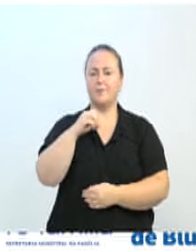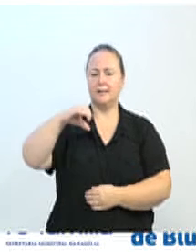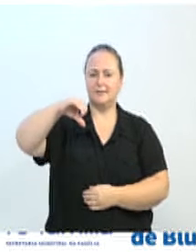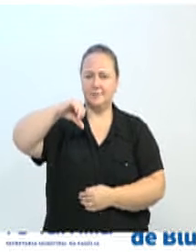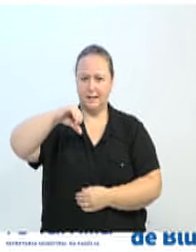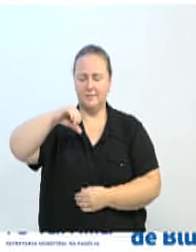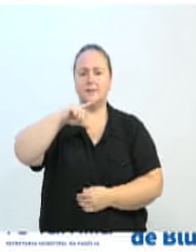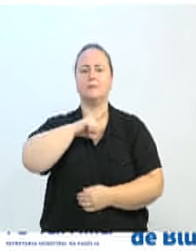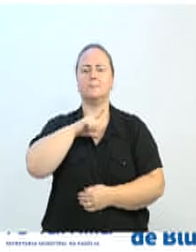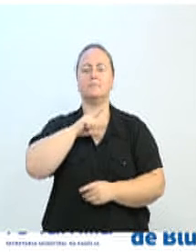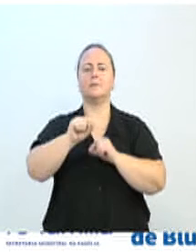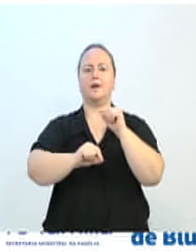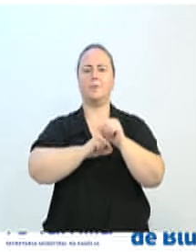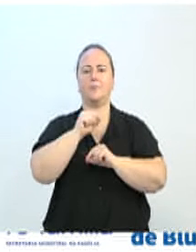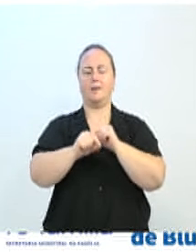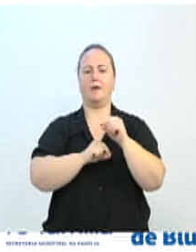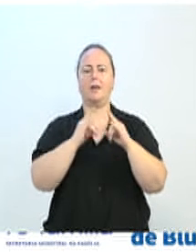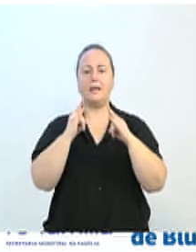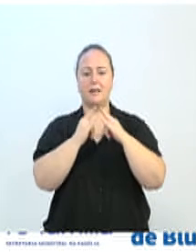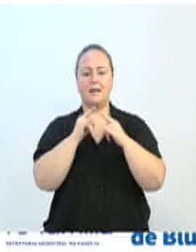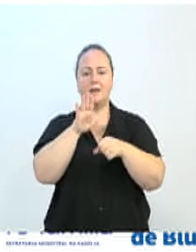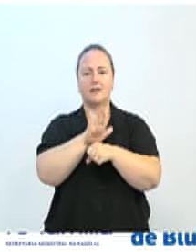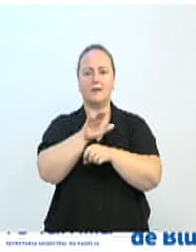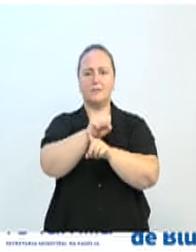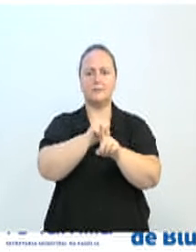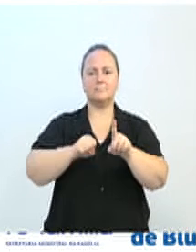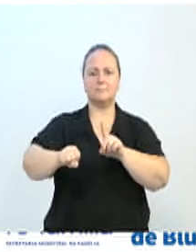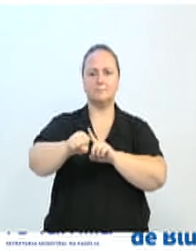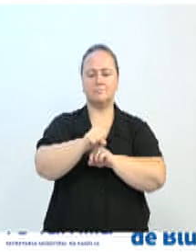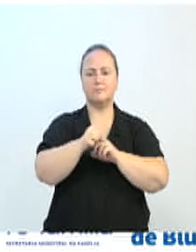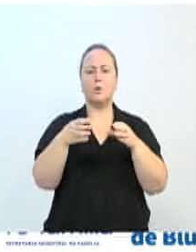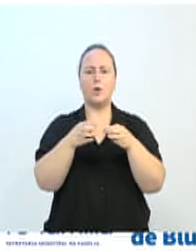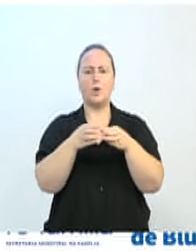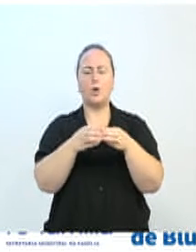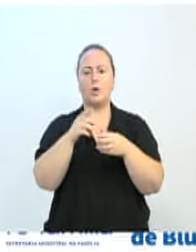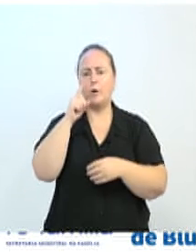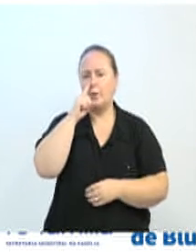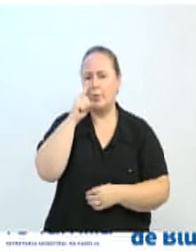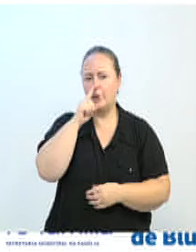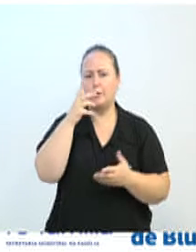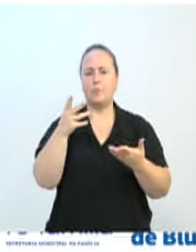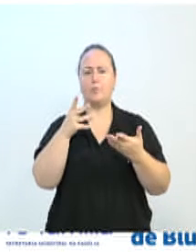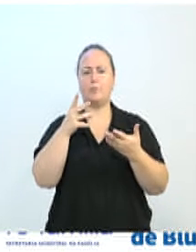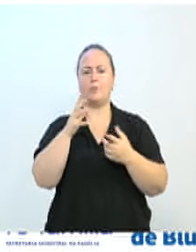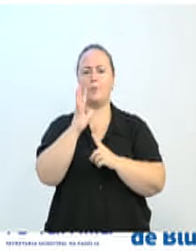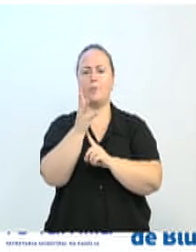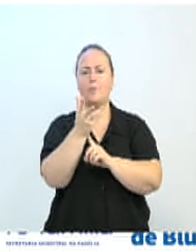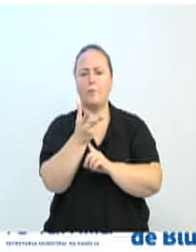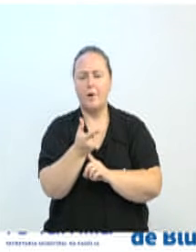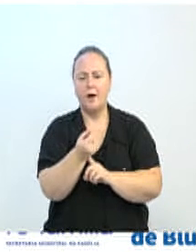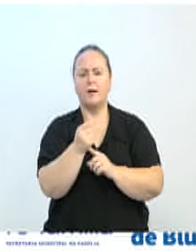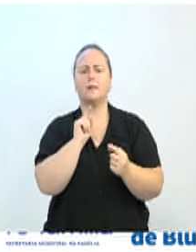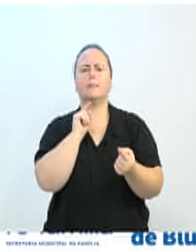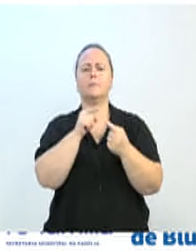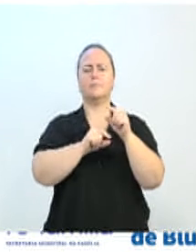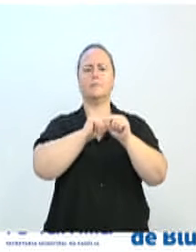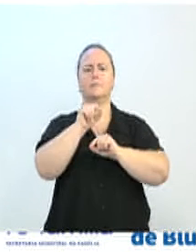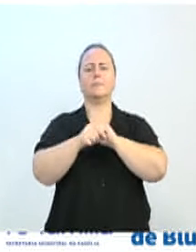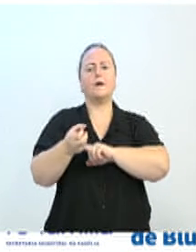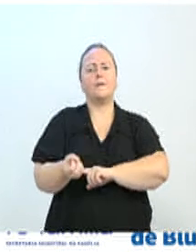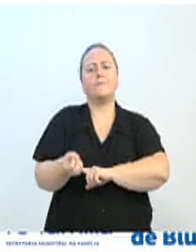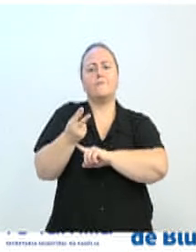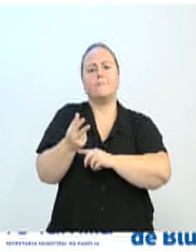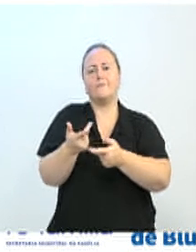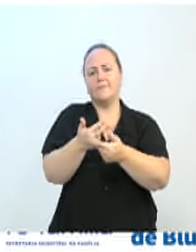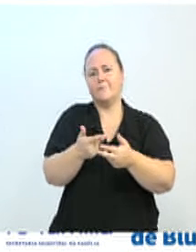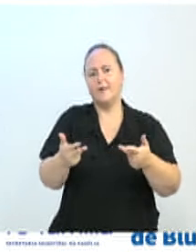entidades socioassistentes sociais, clubes de mães, artesãos, com o objetivo de expor e vender peças artesanais